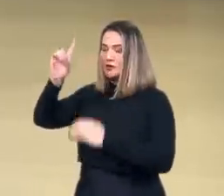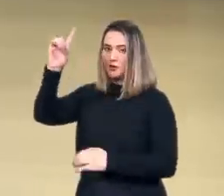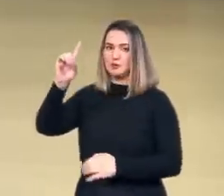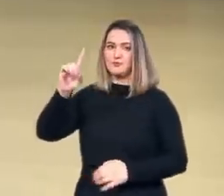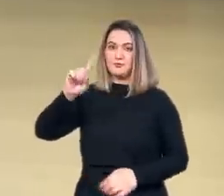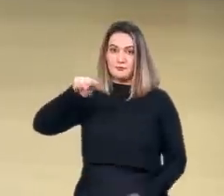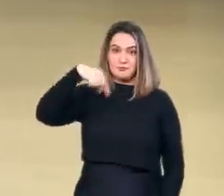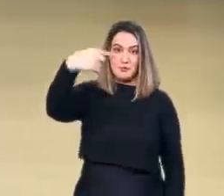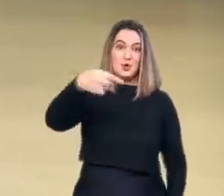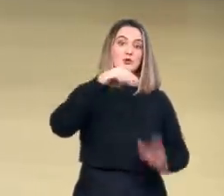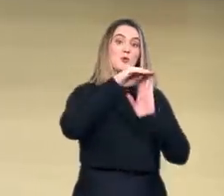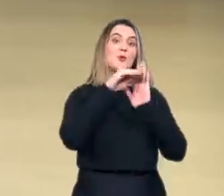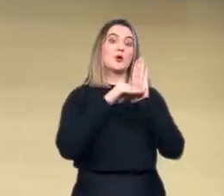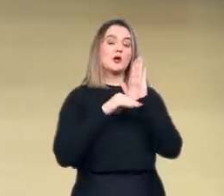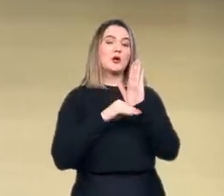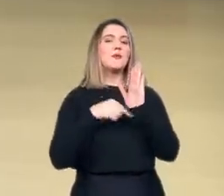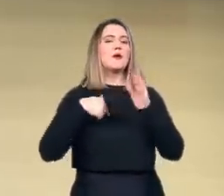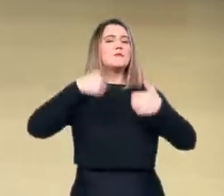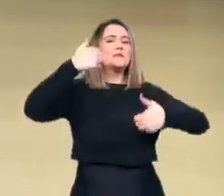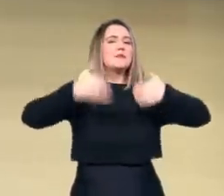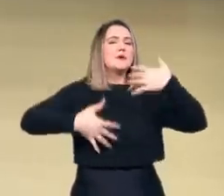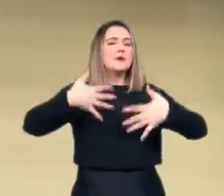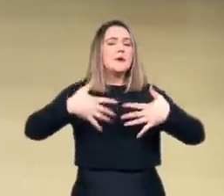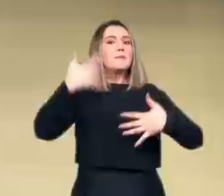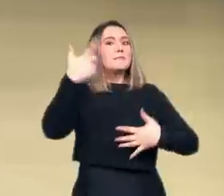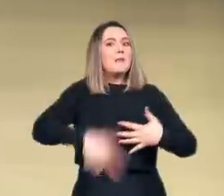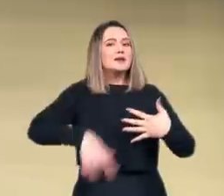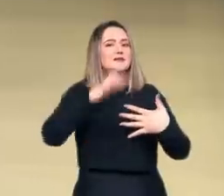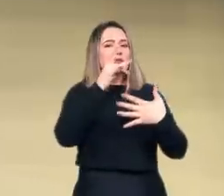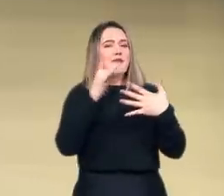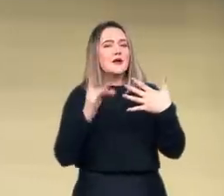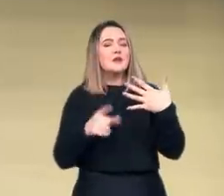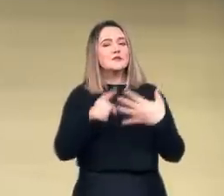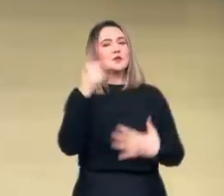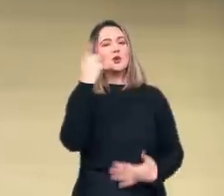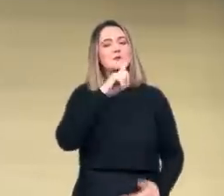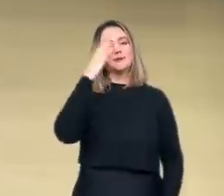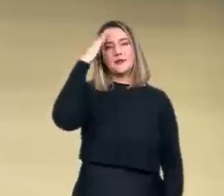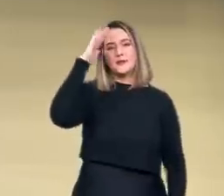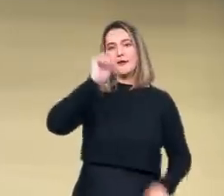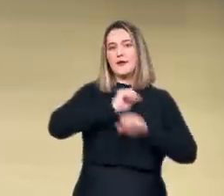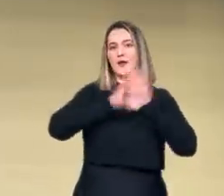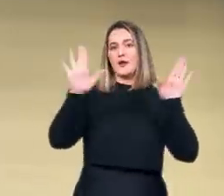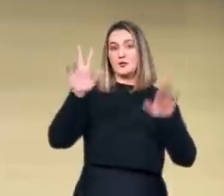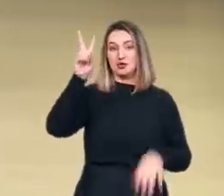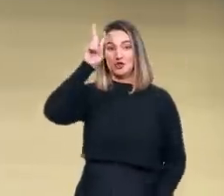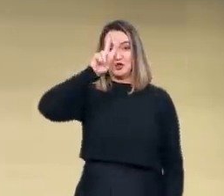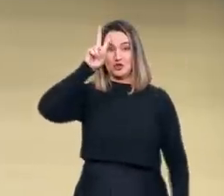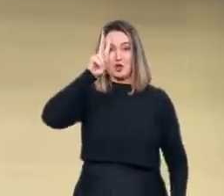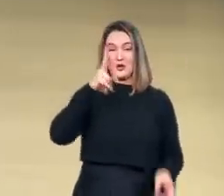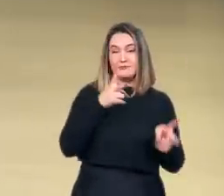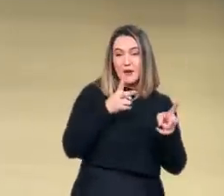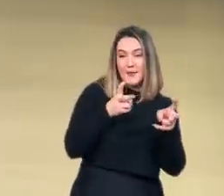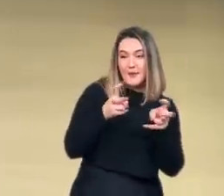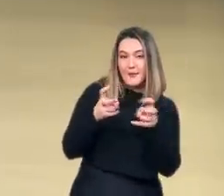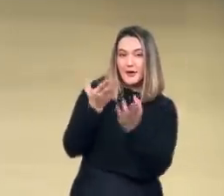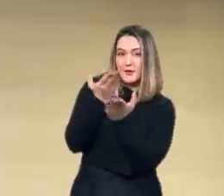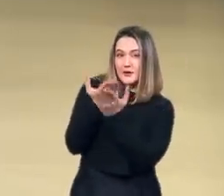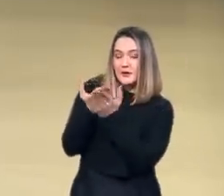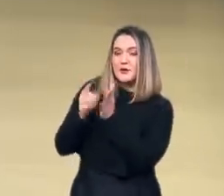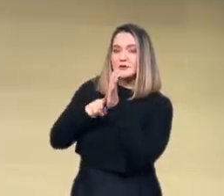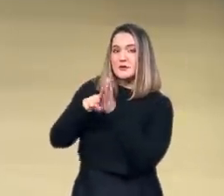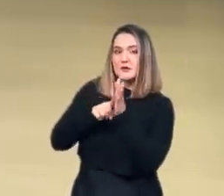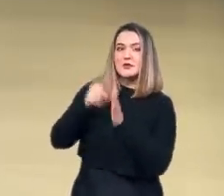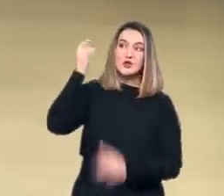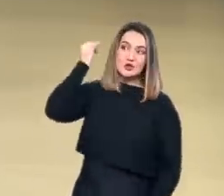esses assuntos com você no programa da semana que vem com mais detalhes para que você possa saber de tudo, a luz da história, a luz da